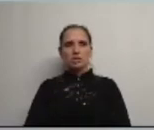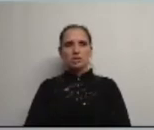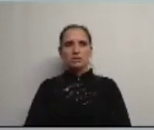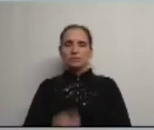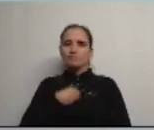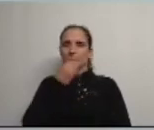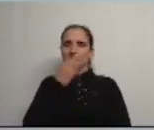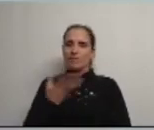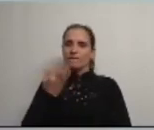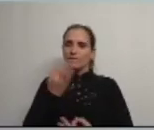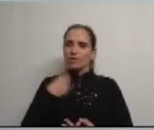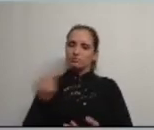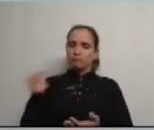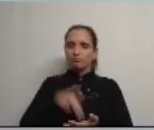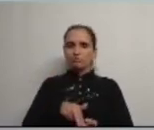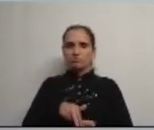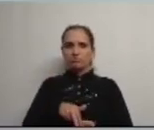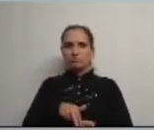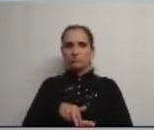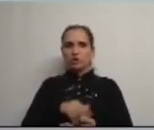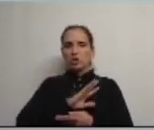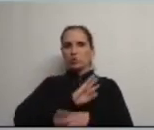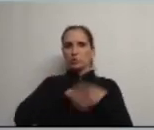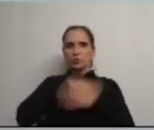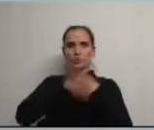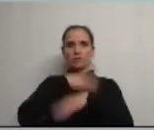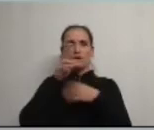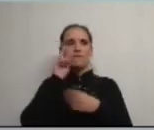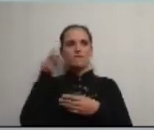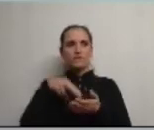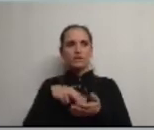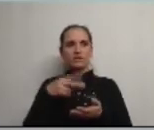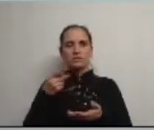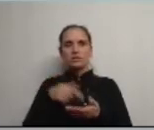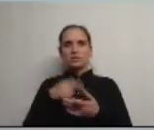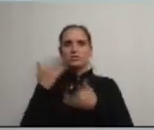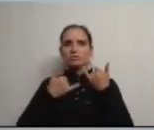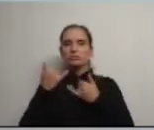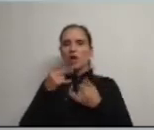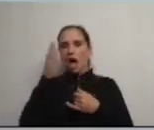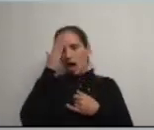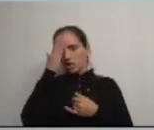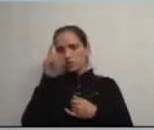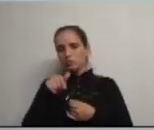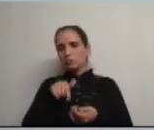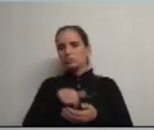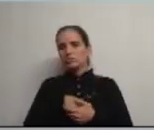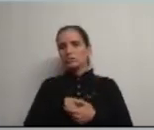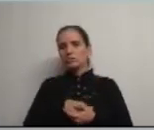satisfeito porque de facto vi aqui um um tofão e vi aqui contradições e acho que